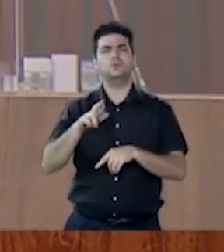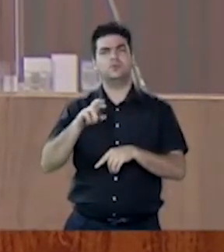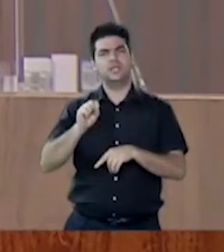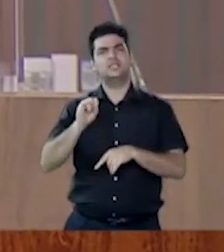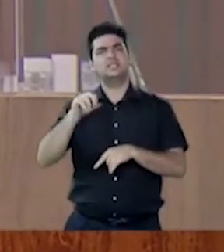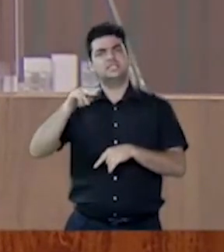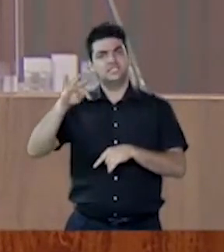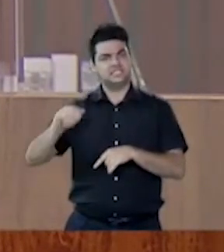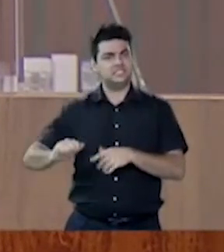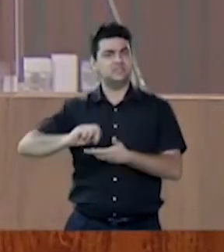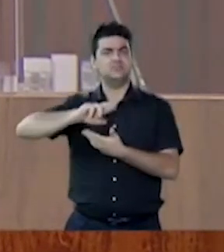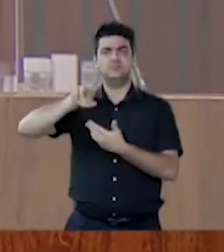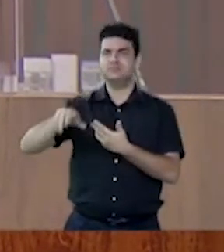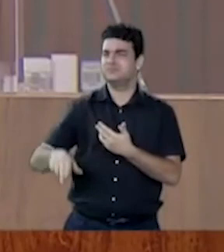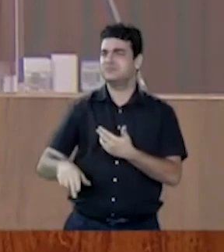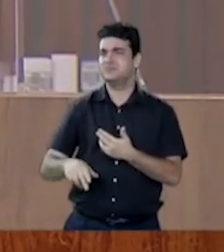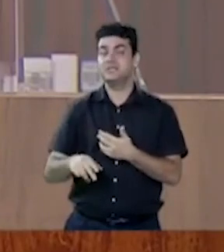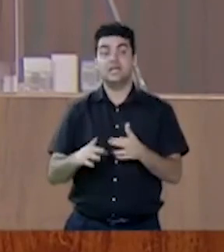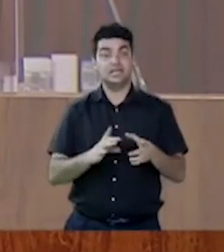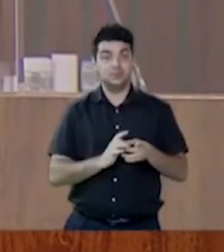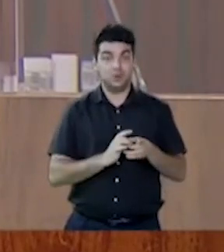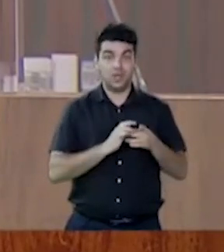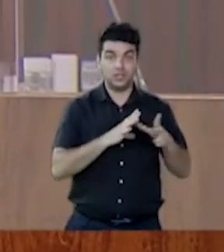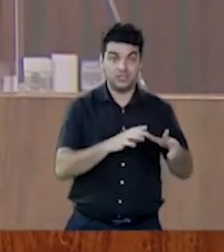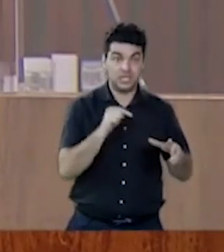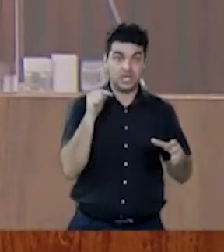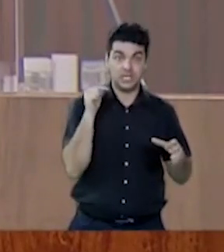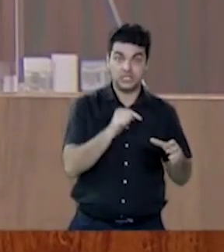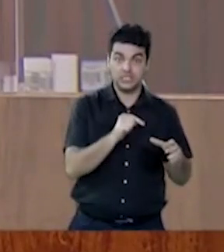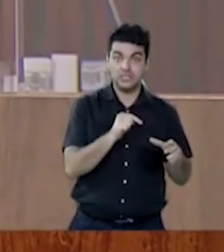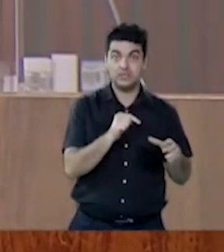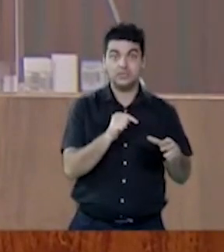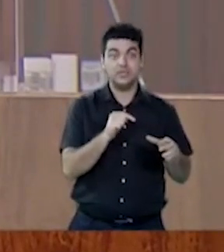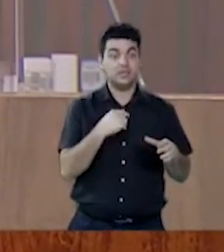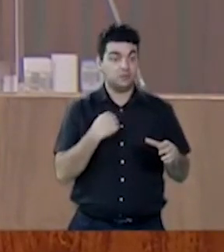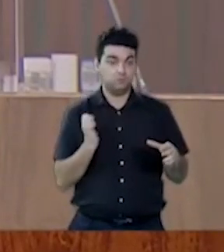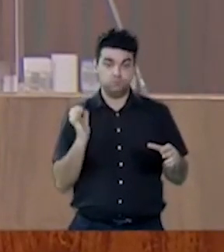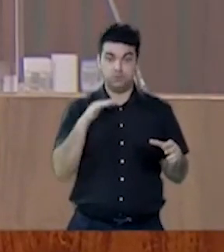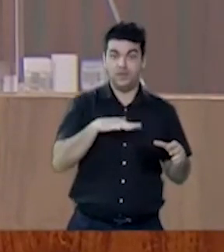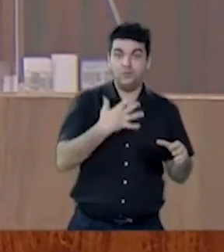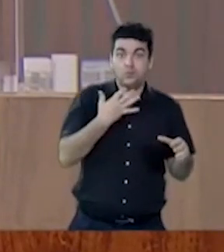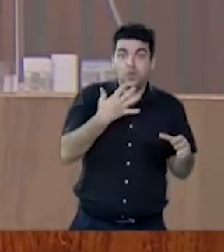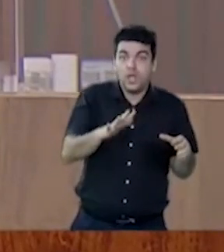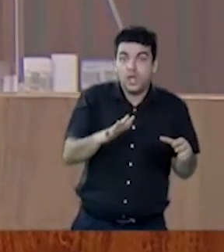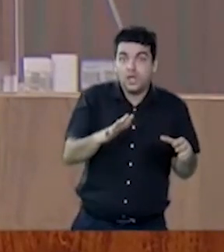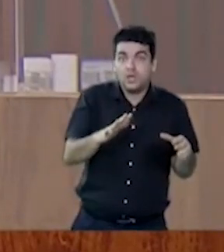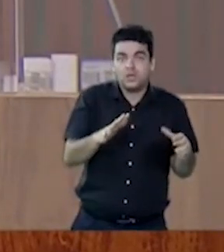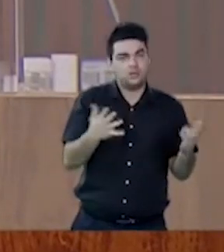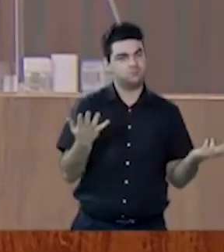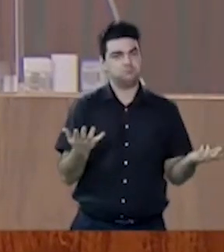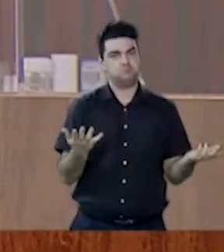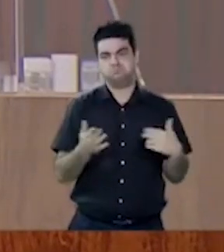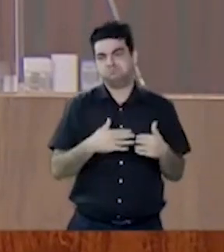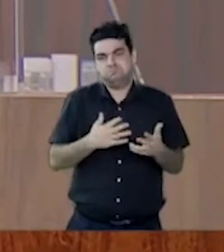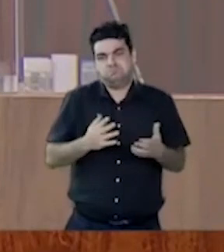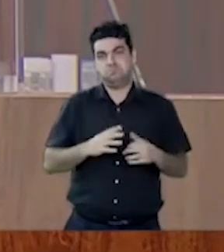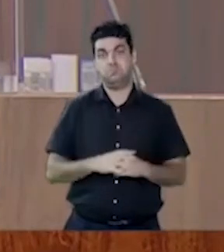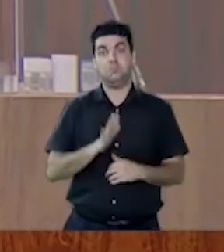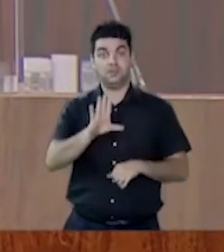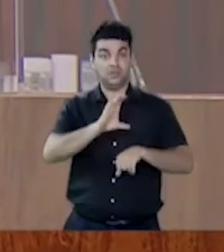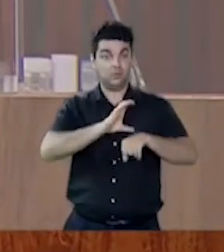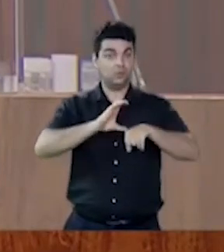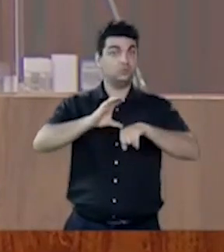A democracia só não tem lugar para aqueles que pretendam destruí-la. e a